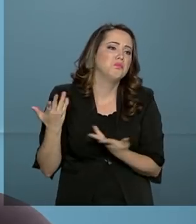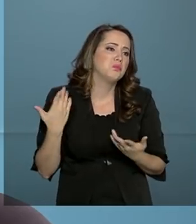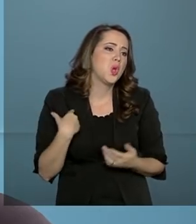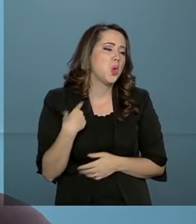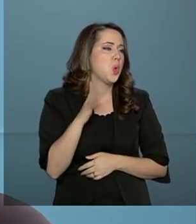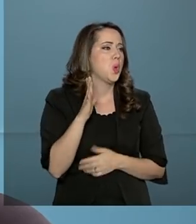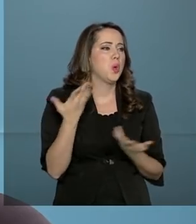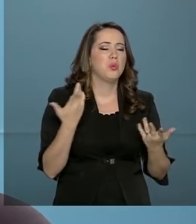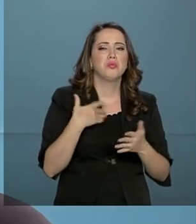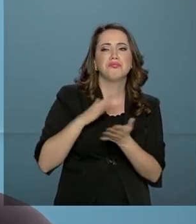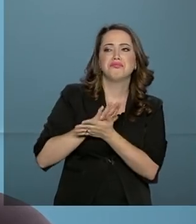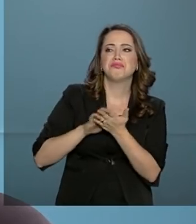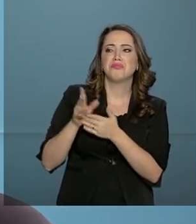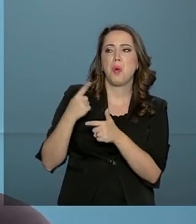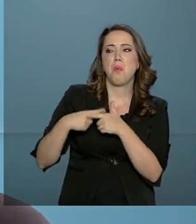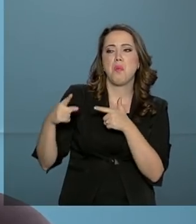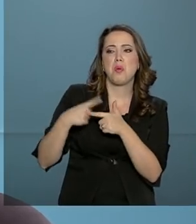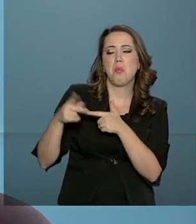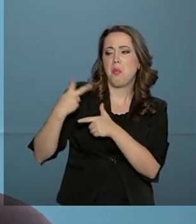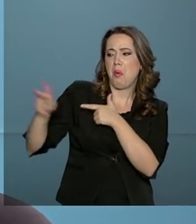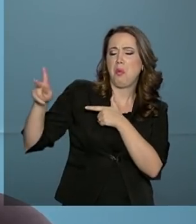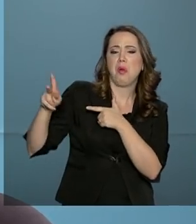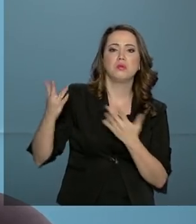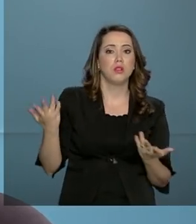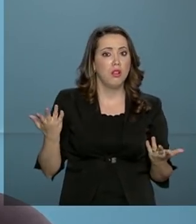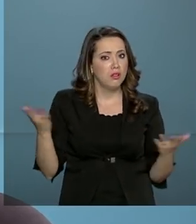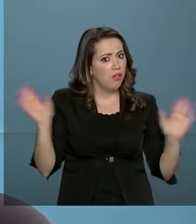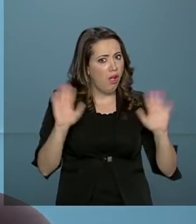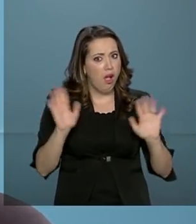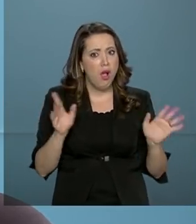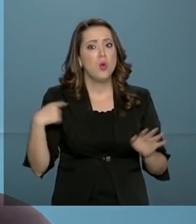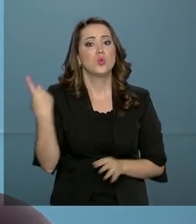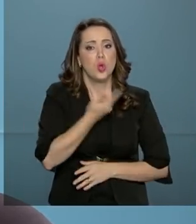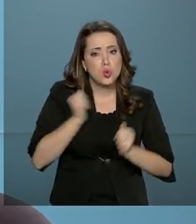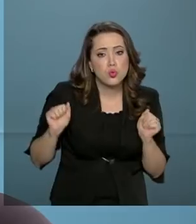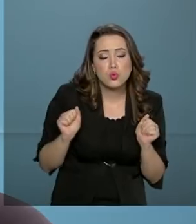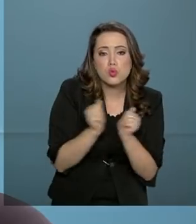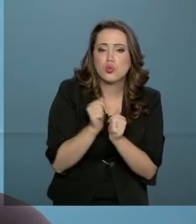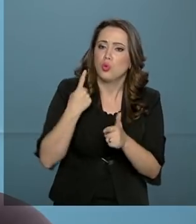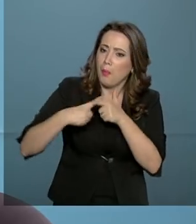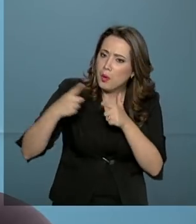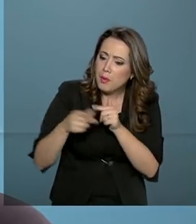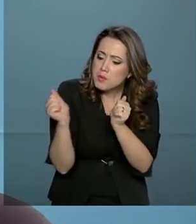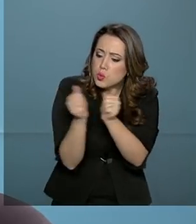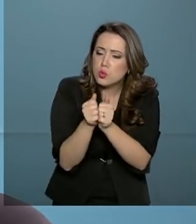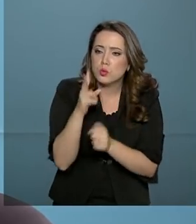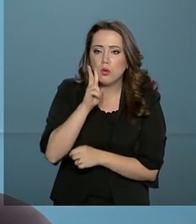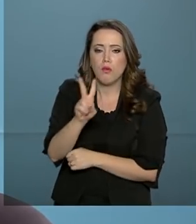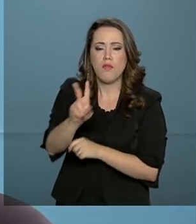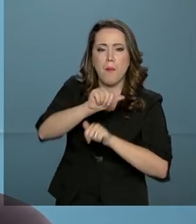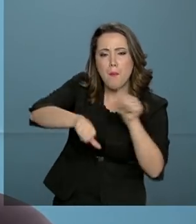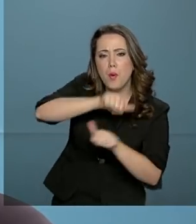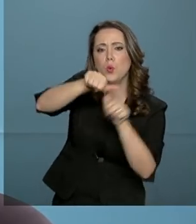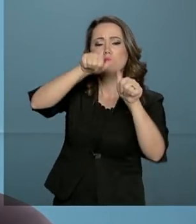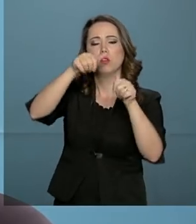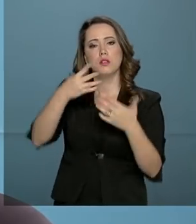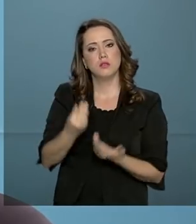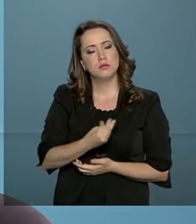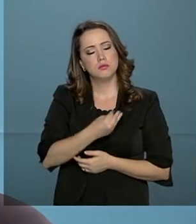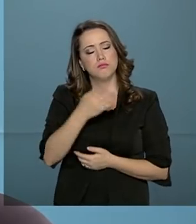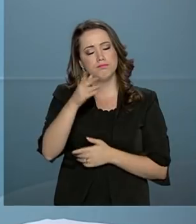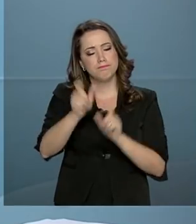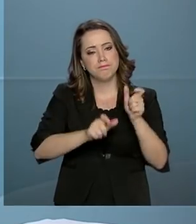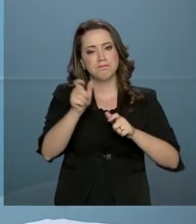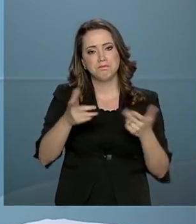estou muito ocupada, tenho nada a ver com isso. Todos nós temos muito a ver com tudo isso no Brasil. Só assim a gente vai mudar essa realidade na nação.